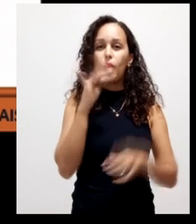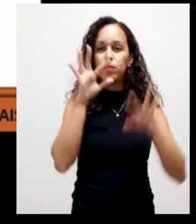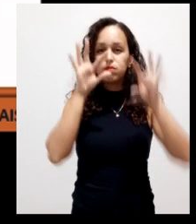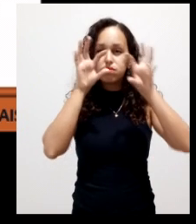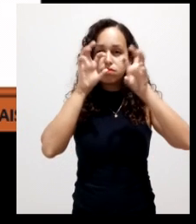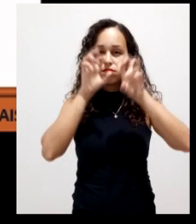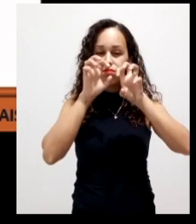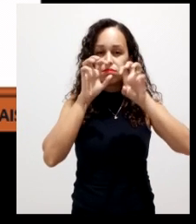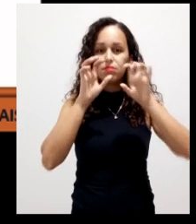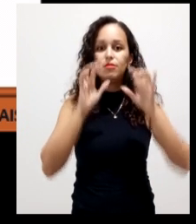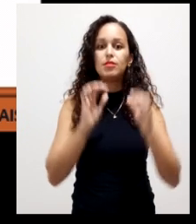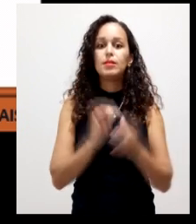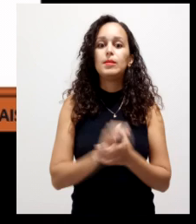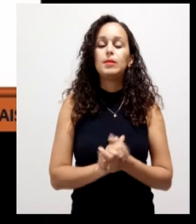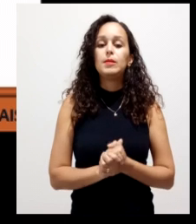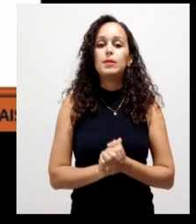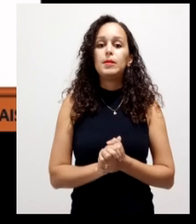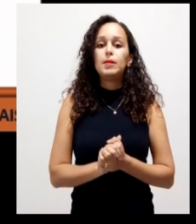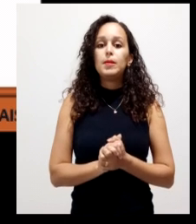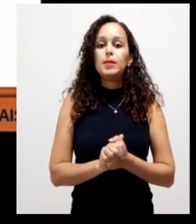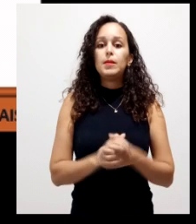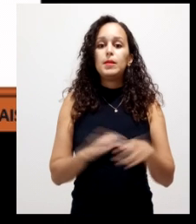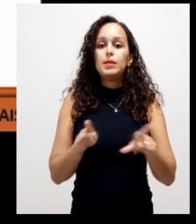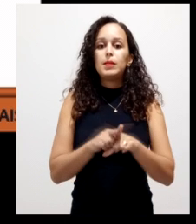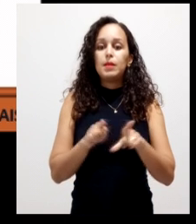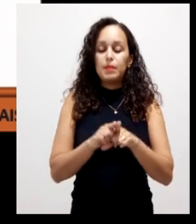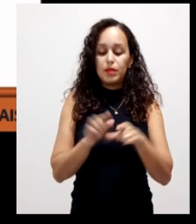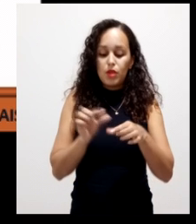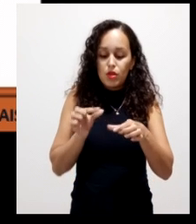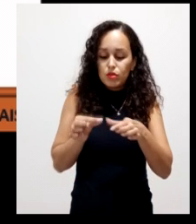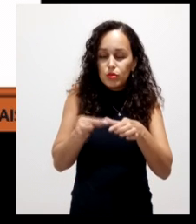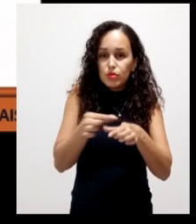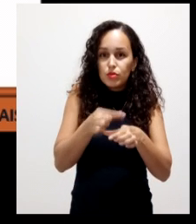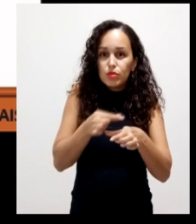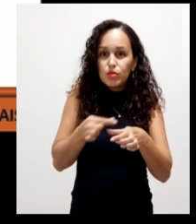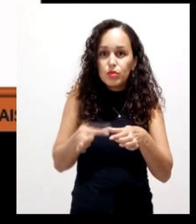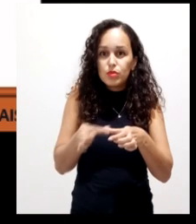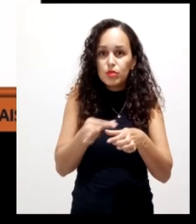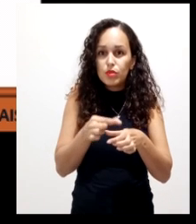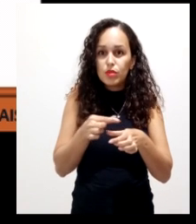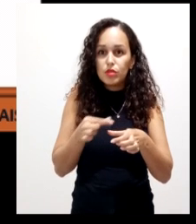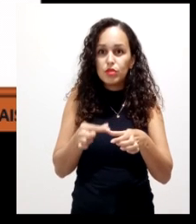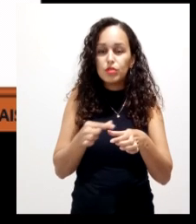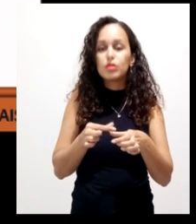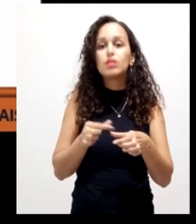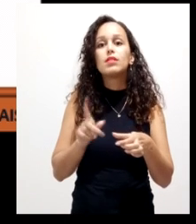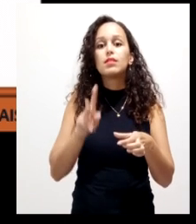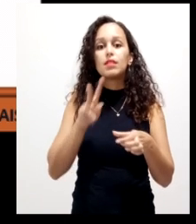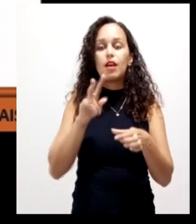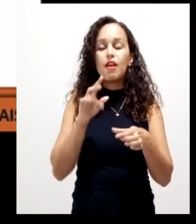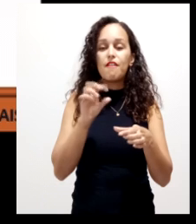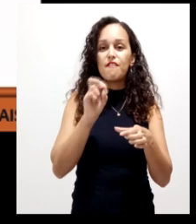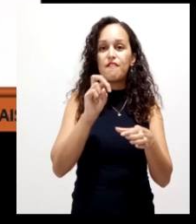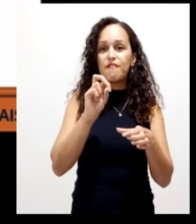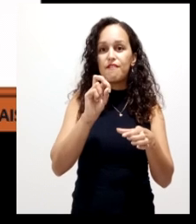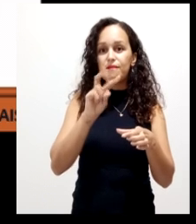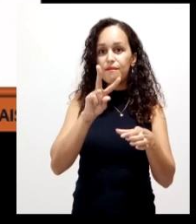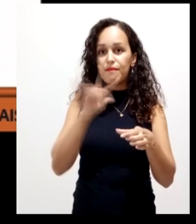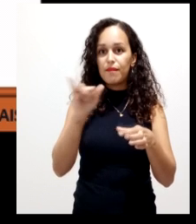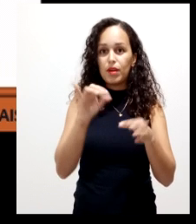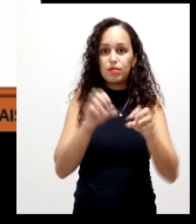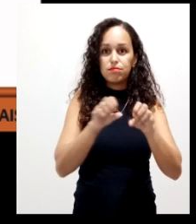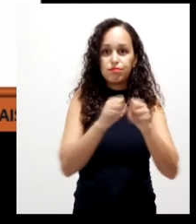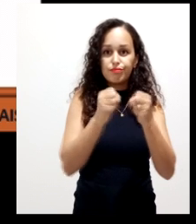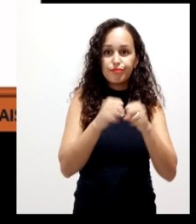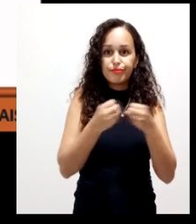escura desse composto a uniformidade do tamanho das partículas quando ele estiver seco ele vai ser quebradiço e quando